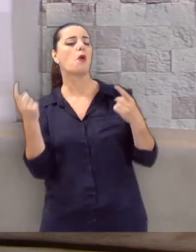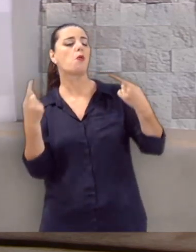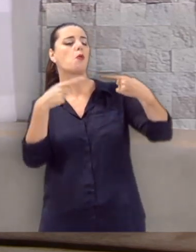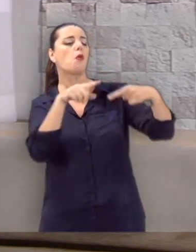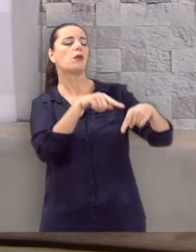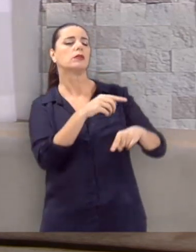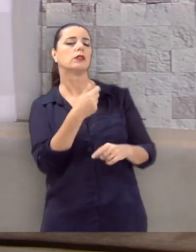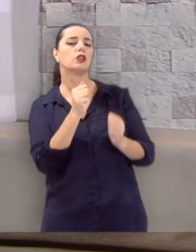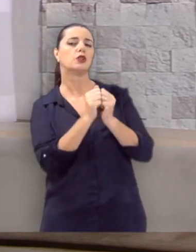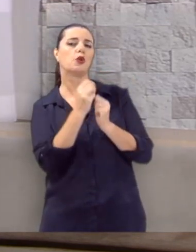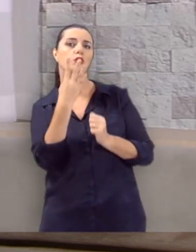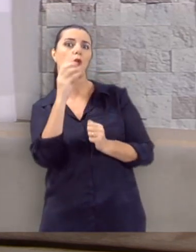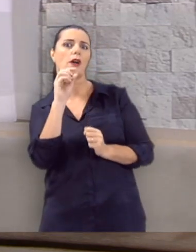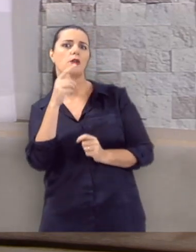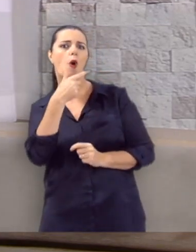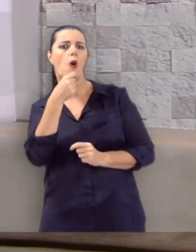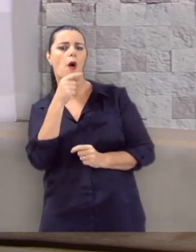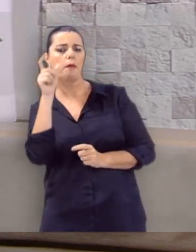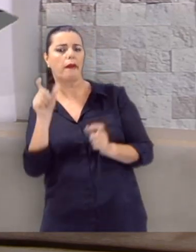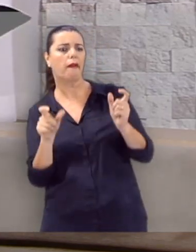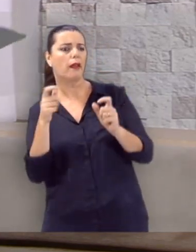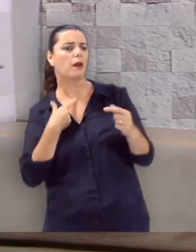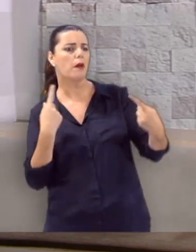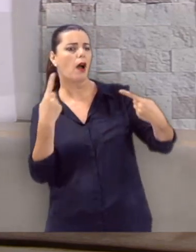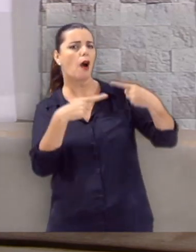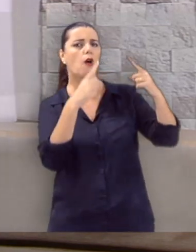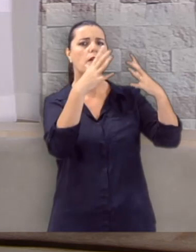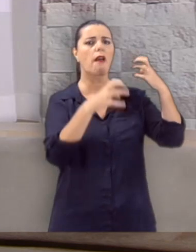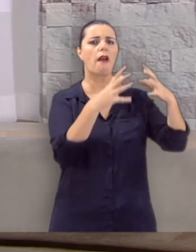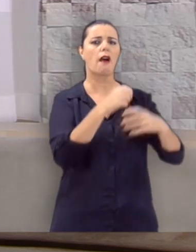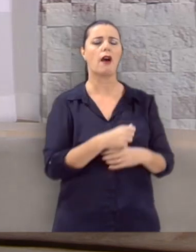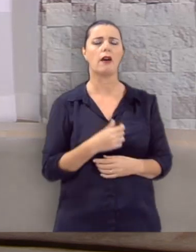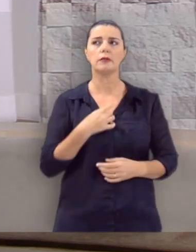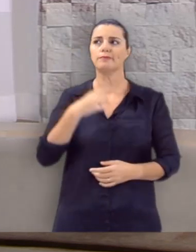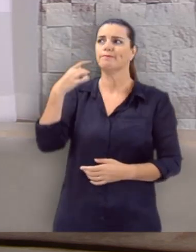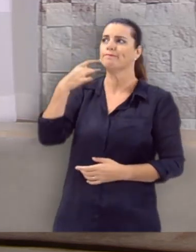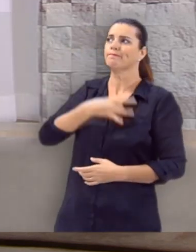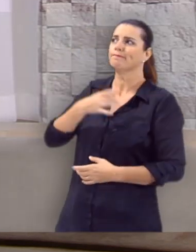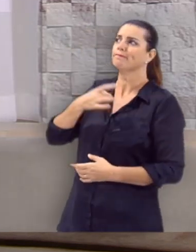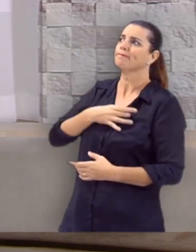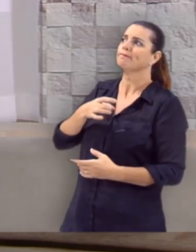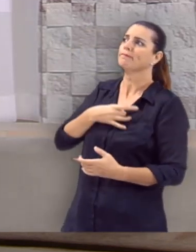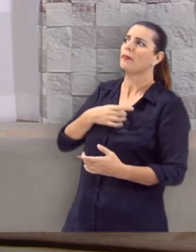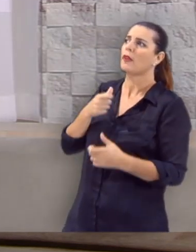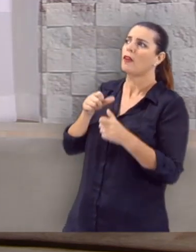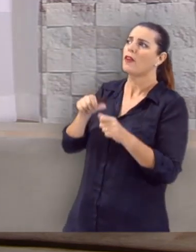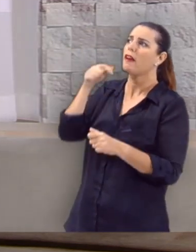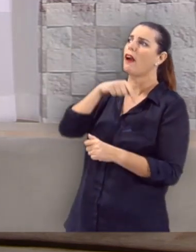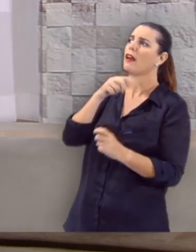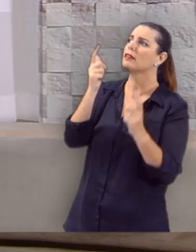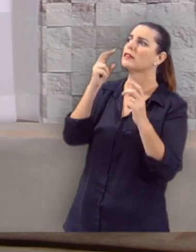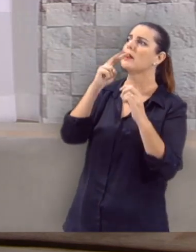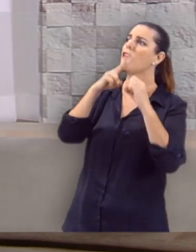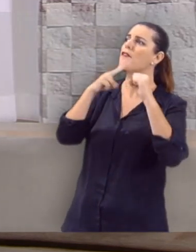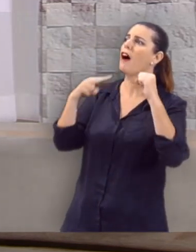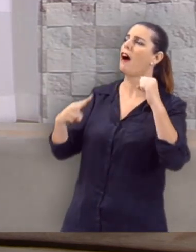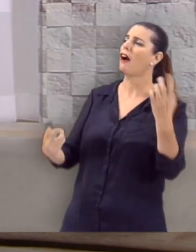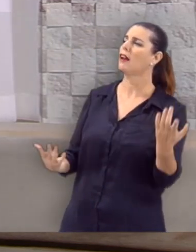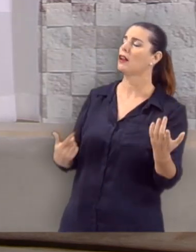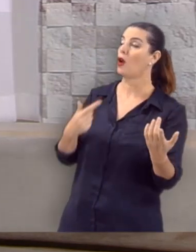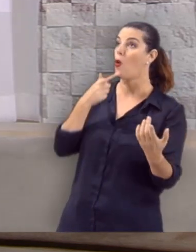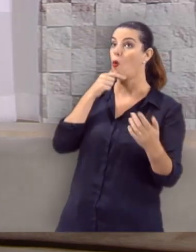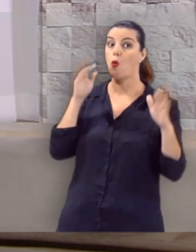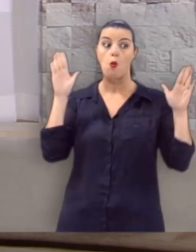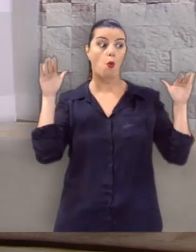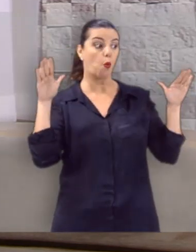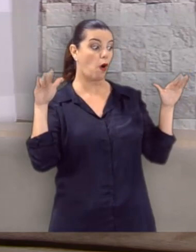quatrocentos homens. O coração dele dispara de temor. Ele fica só nesse Val do Jaboque. diz a